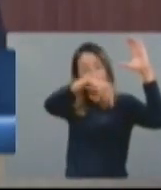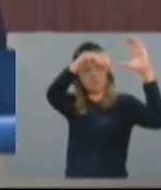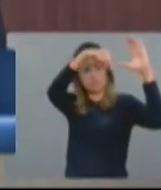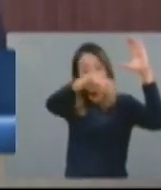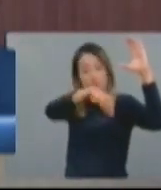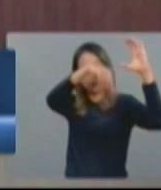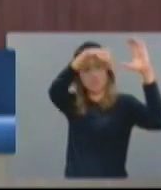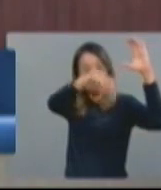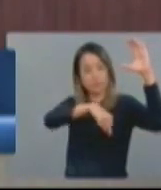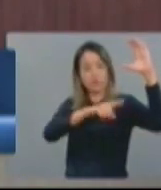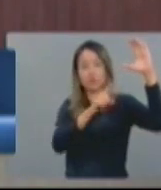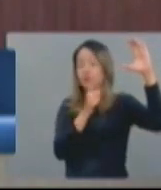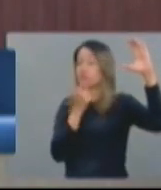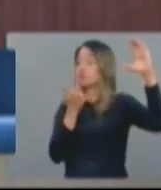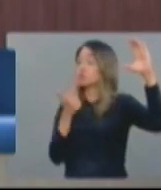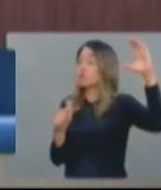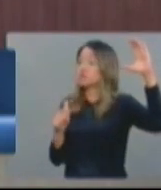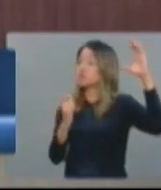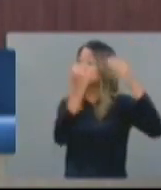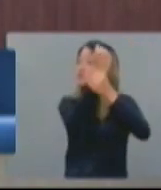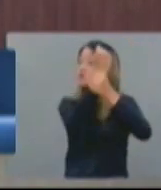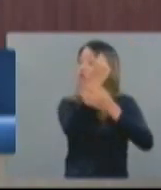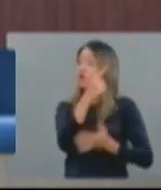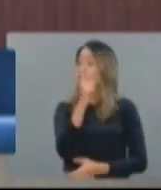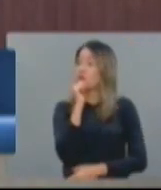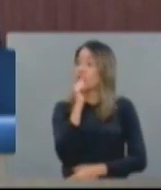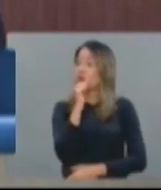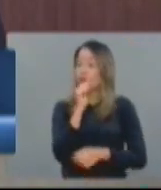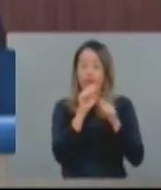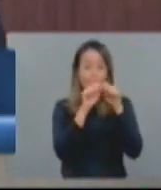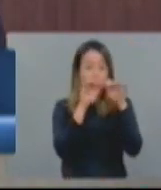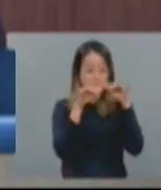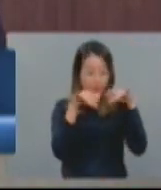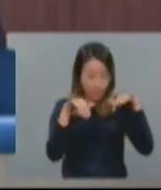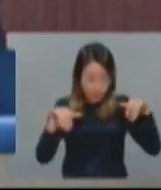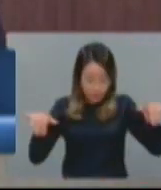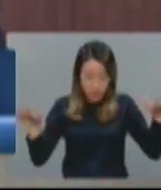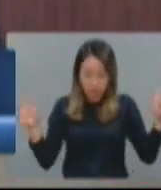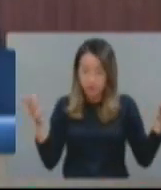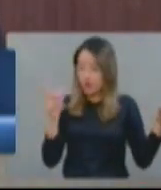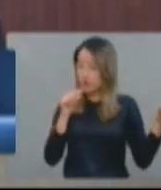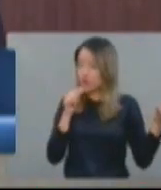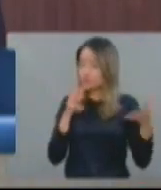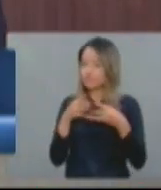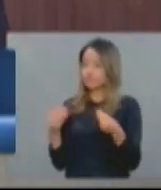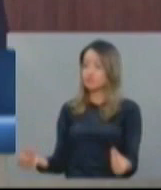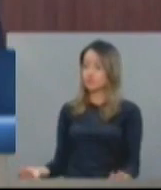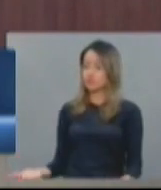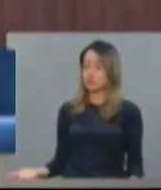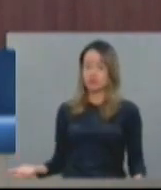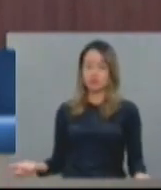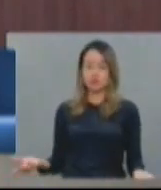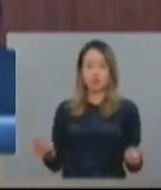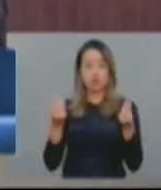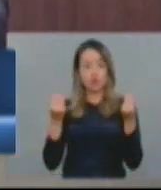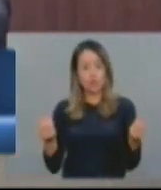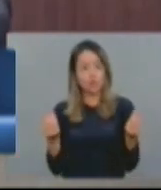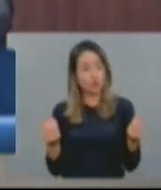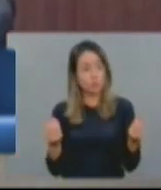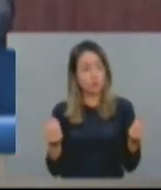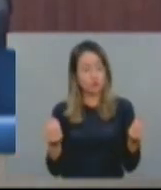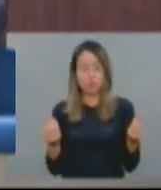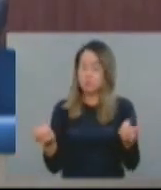feita com o recurso federal, foi há duas semanas atrás, inauguraram sem água, sem água, me diga, isso é o que?